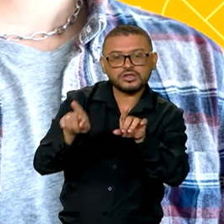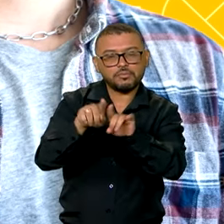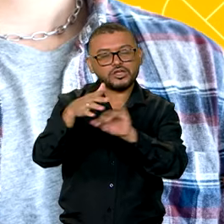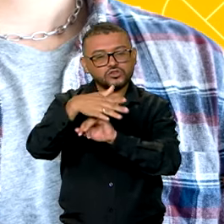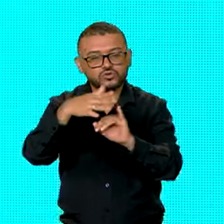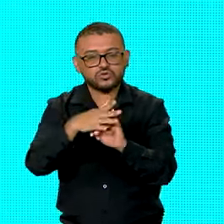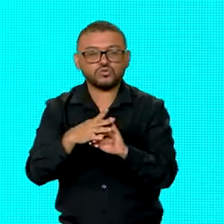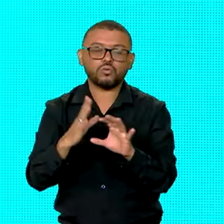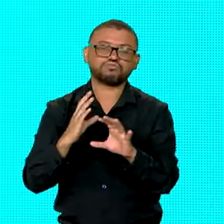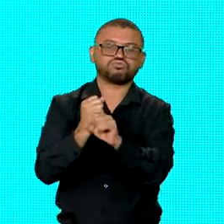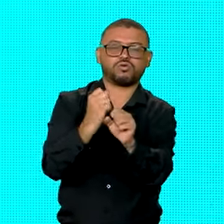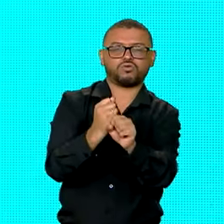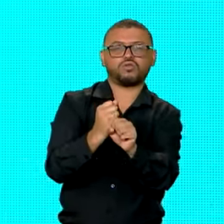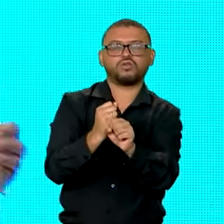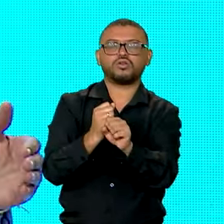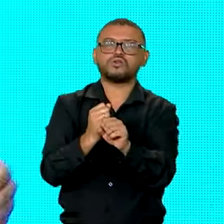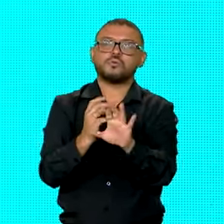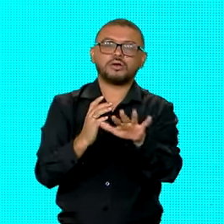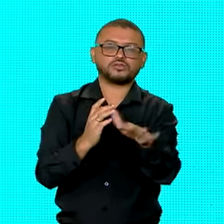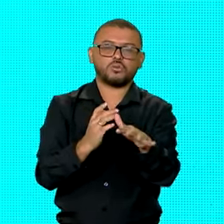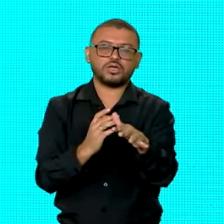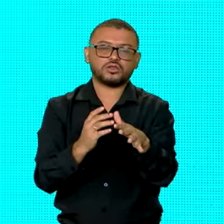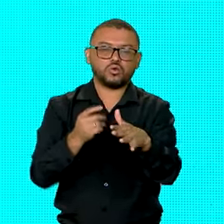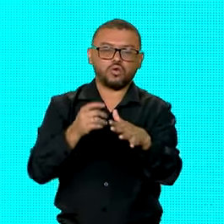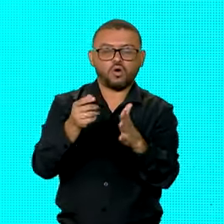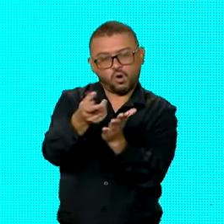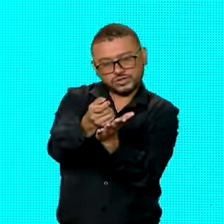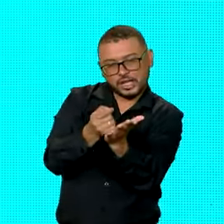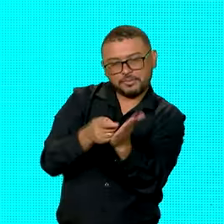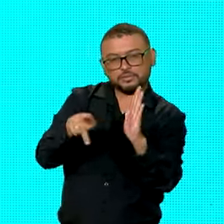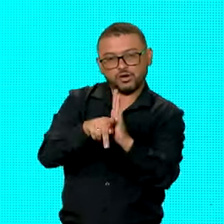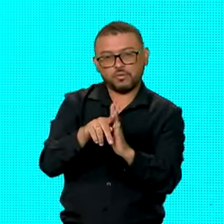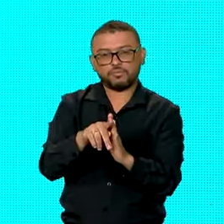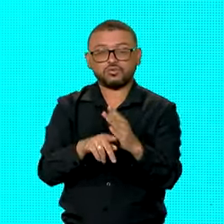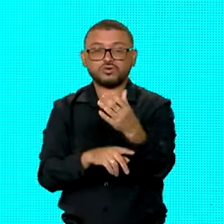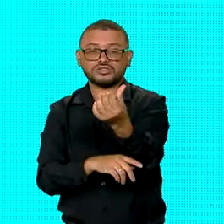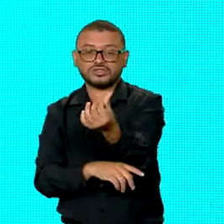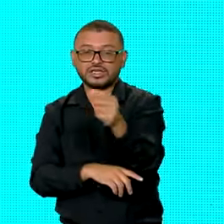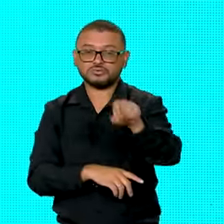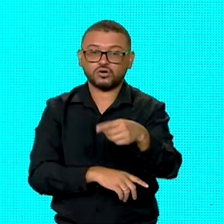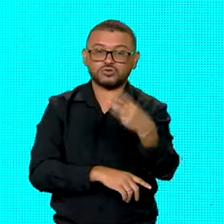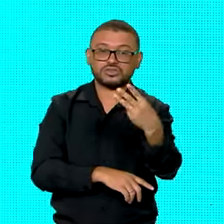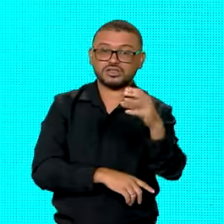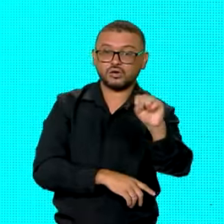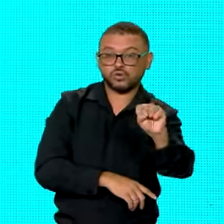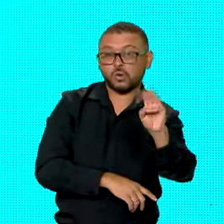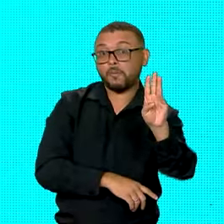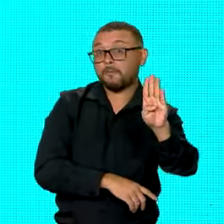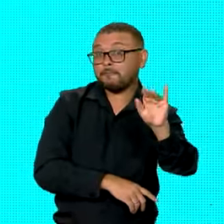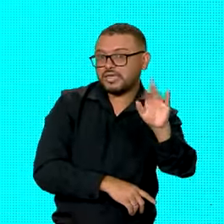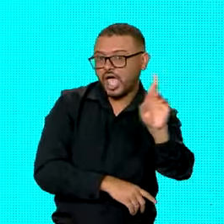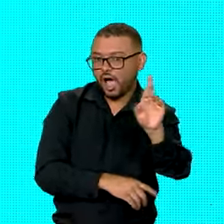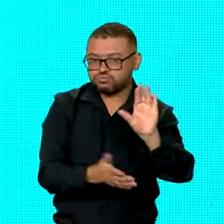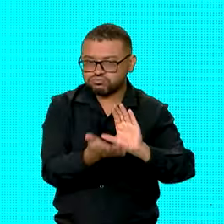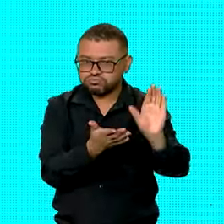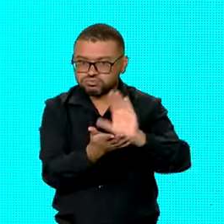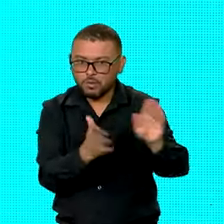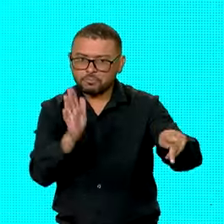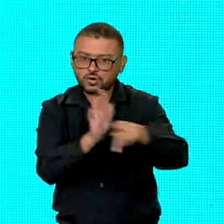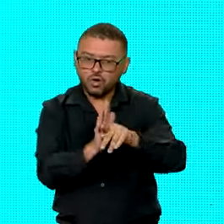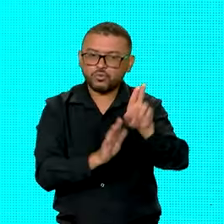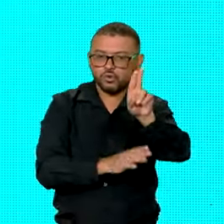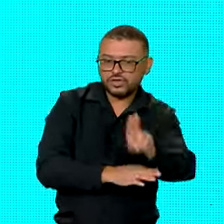federais. E aí, totalizando no orçamento de 2024, 6,38 bilhões só para custeio para as